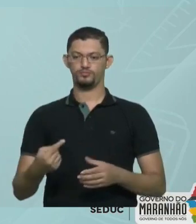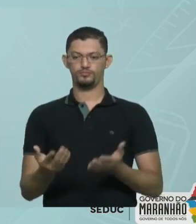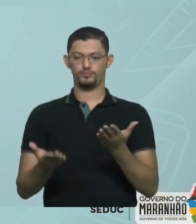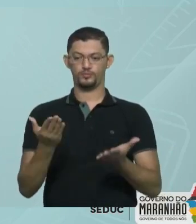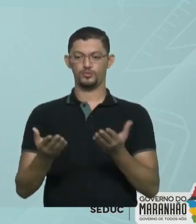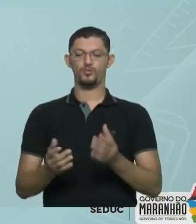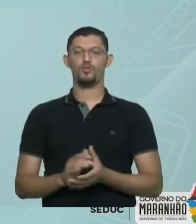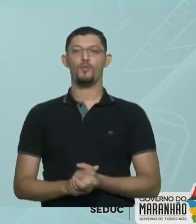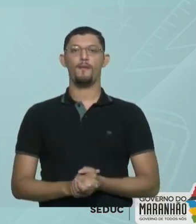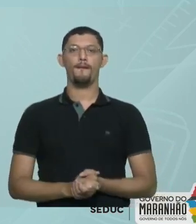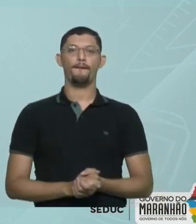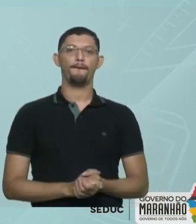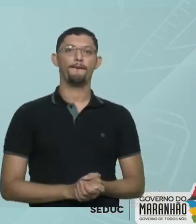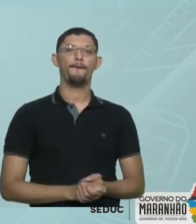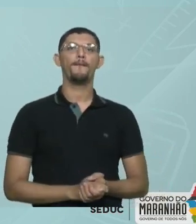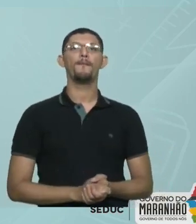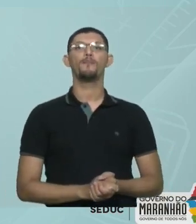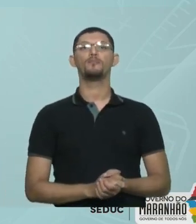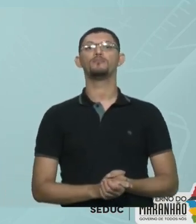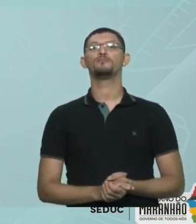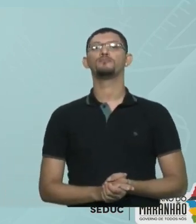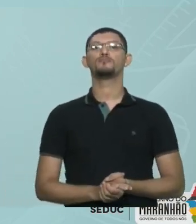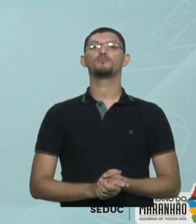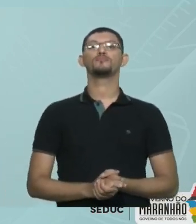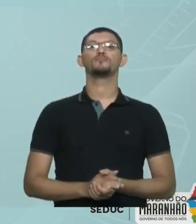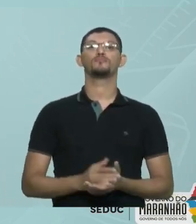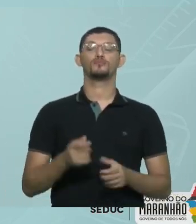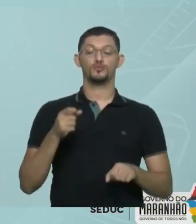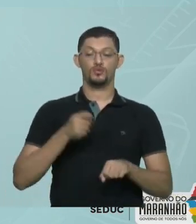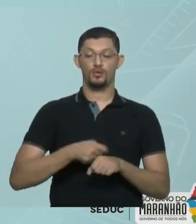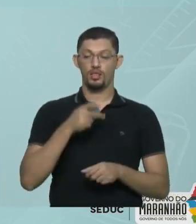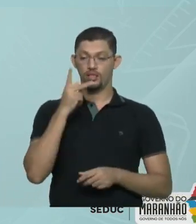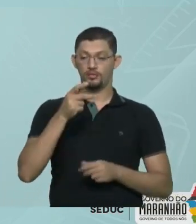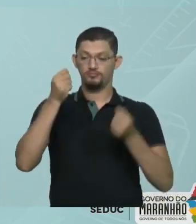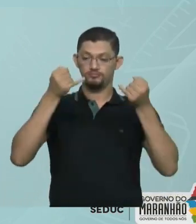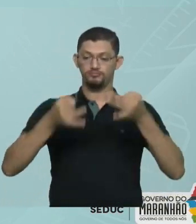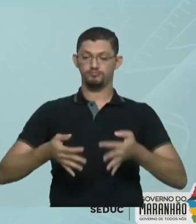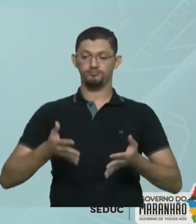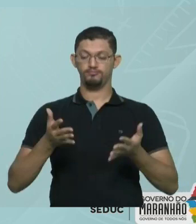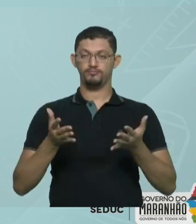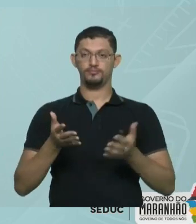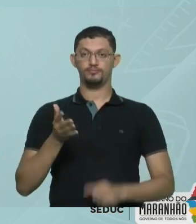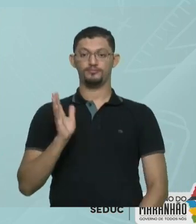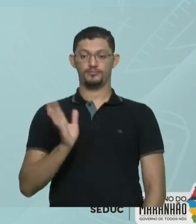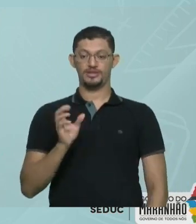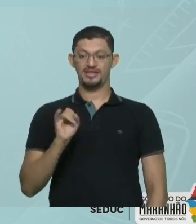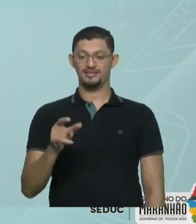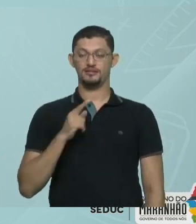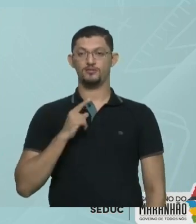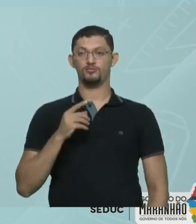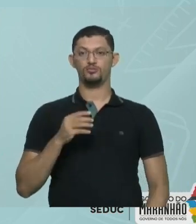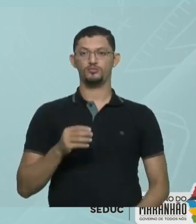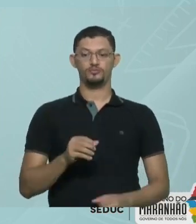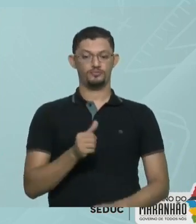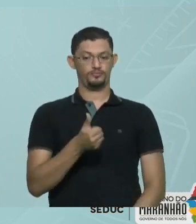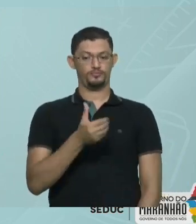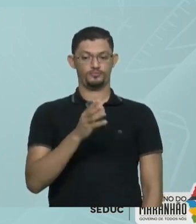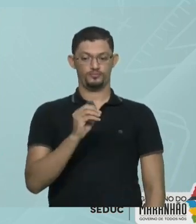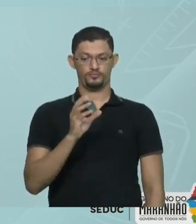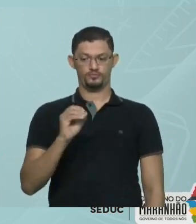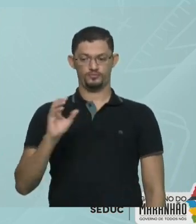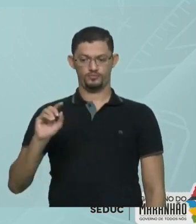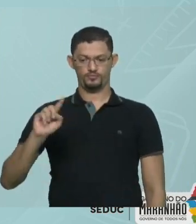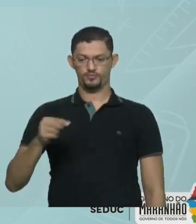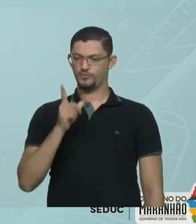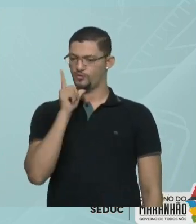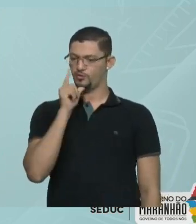gramas do ácido Restariam em fase sólida? Ou Ele está dizendo para mim já Que se ele dissolver Mil gramas Em mil